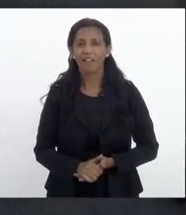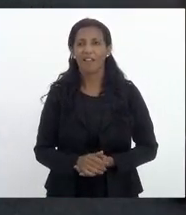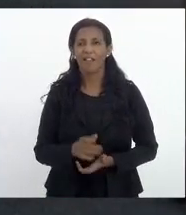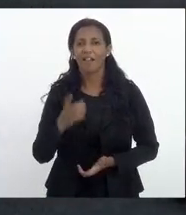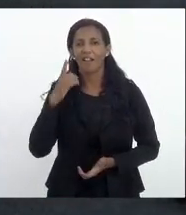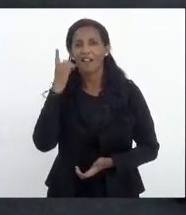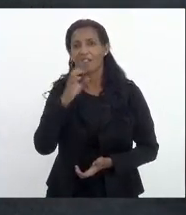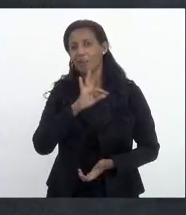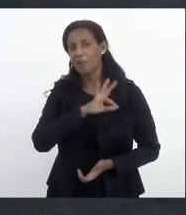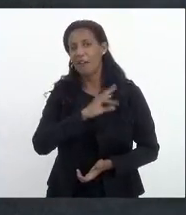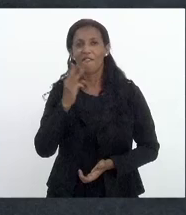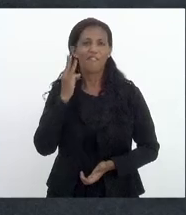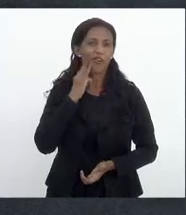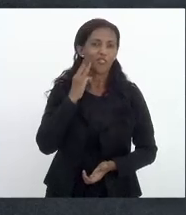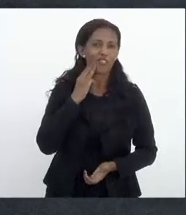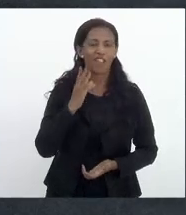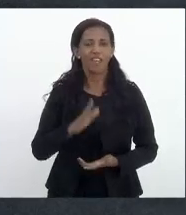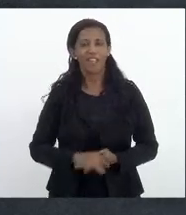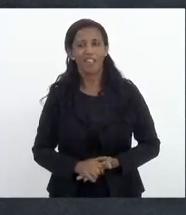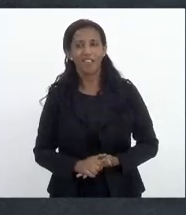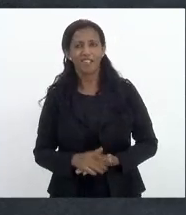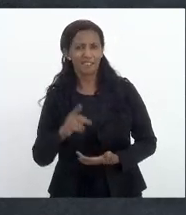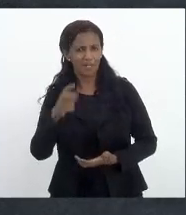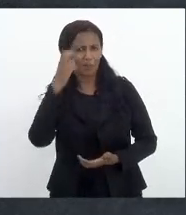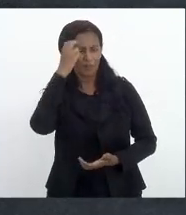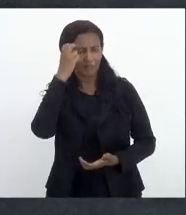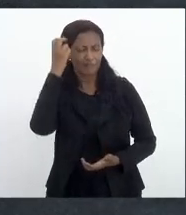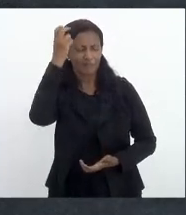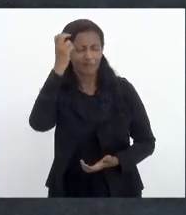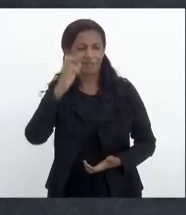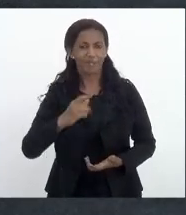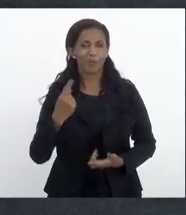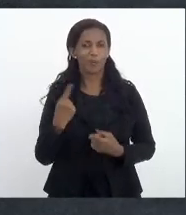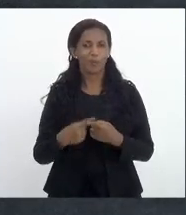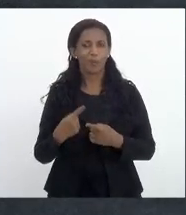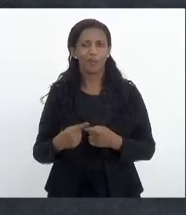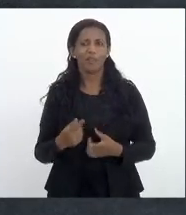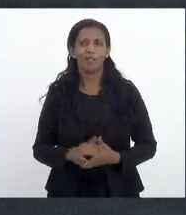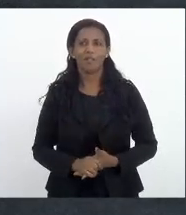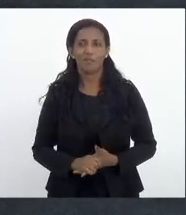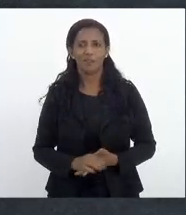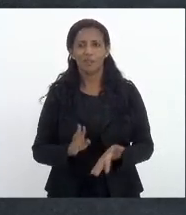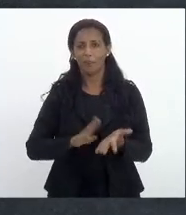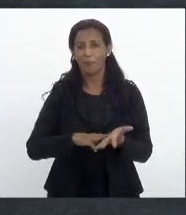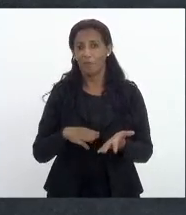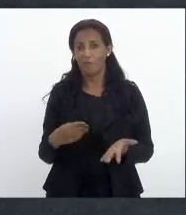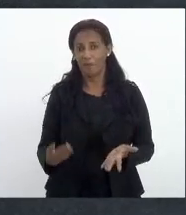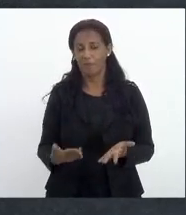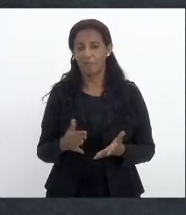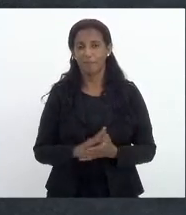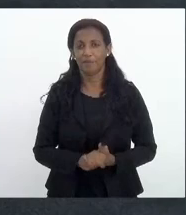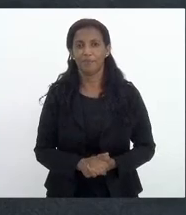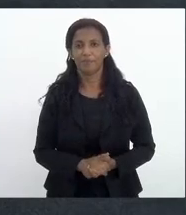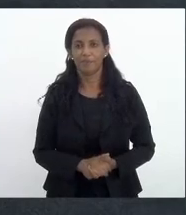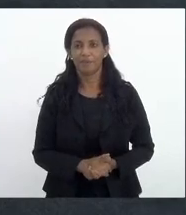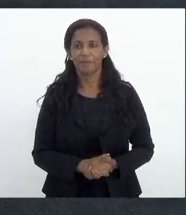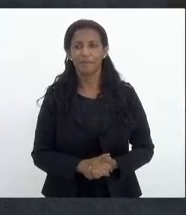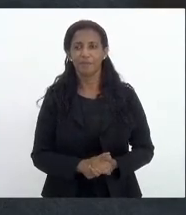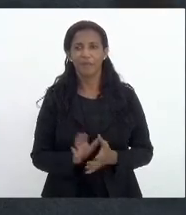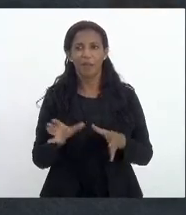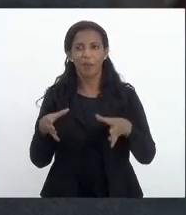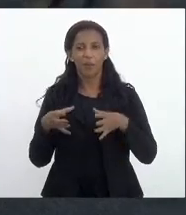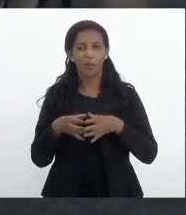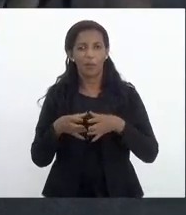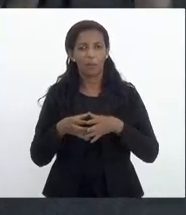Rocha deputado Valdeque são sabedores porque são membros da